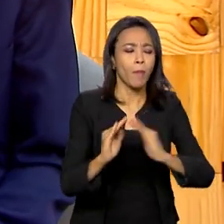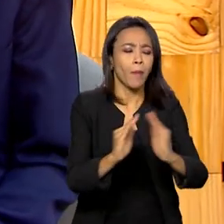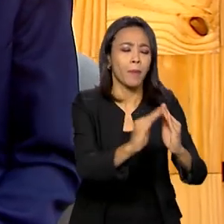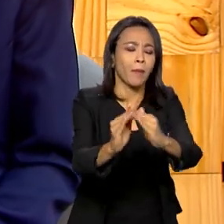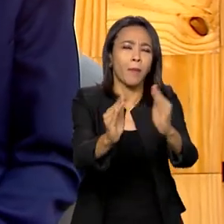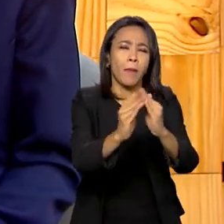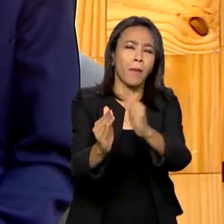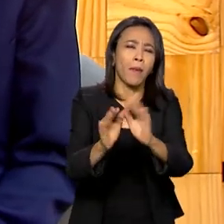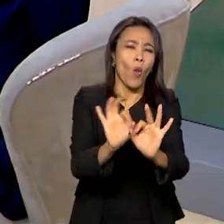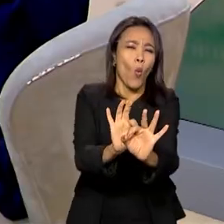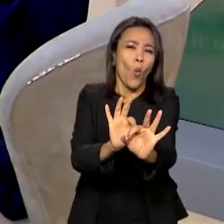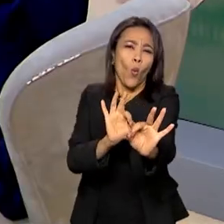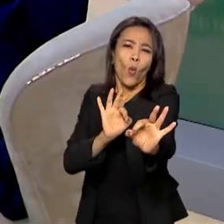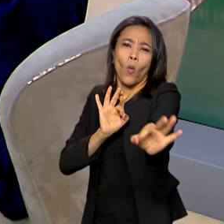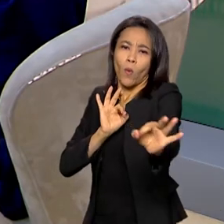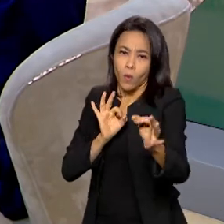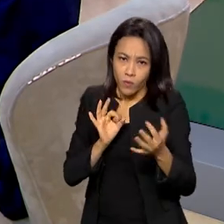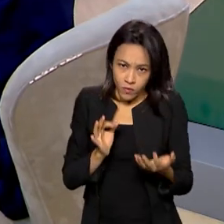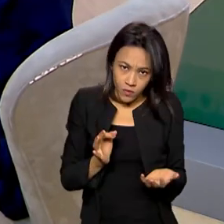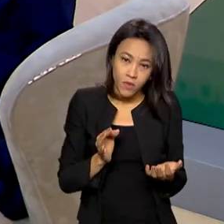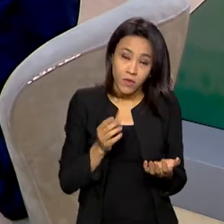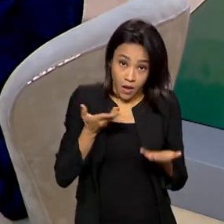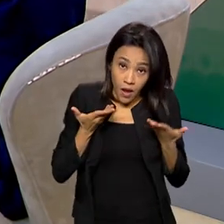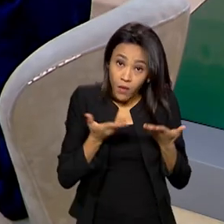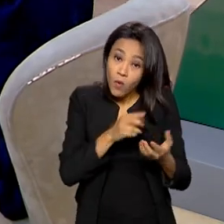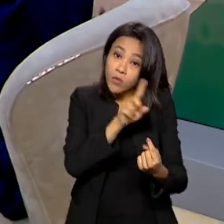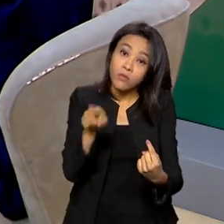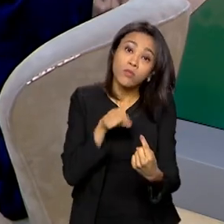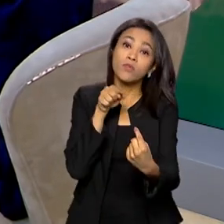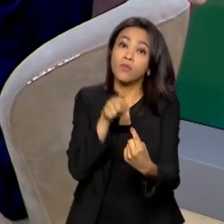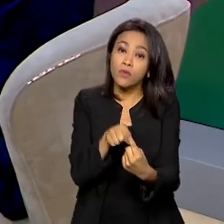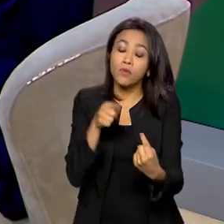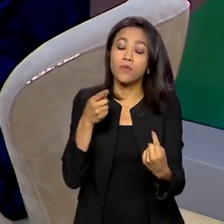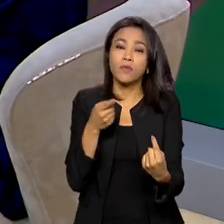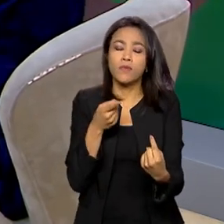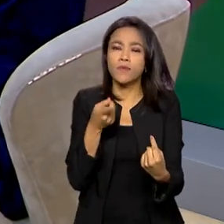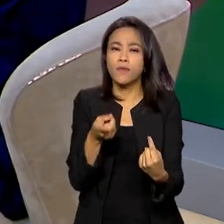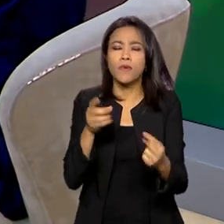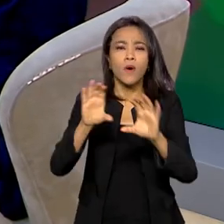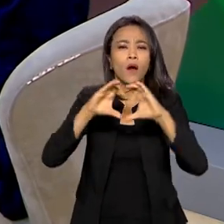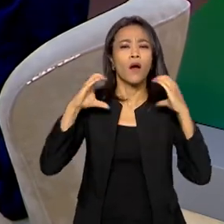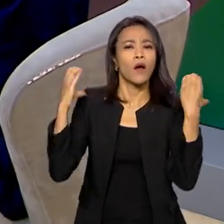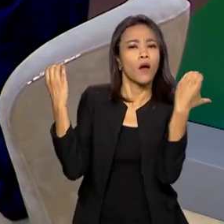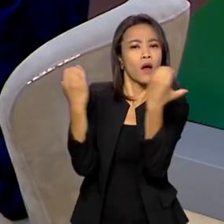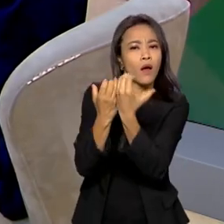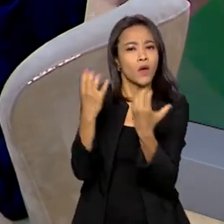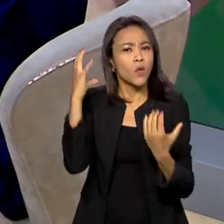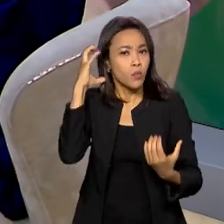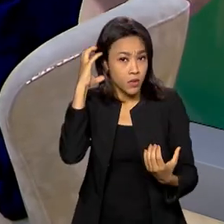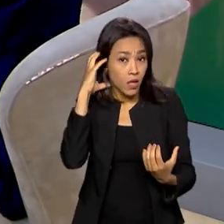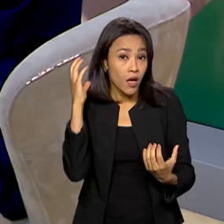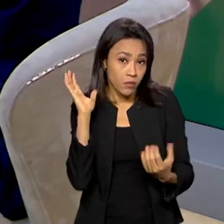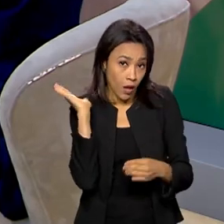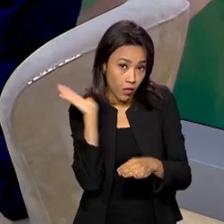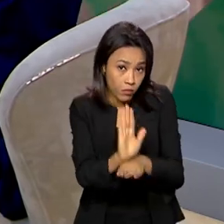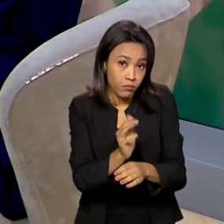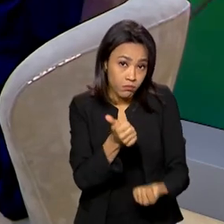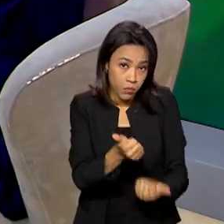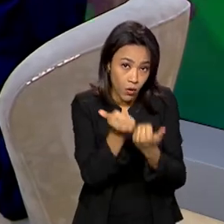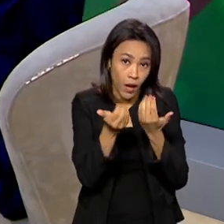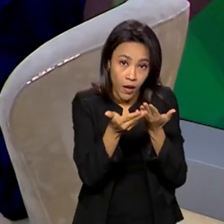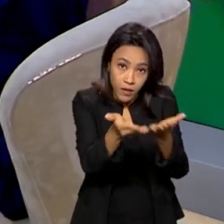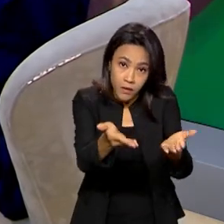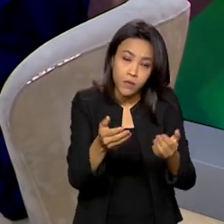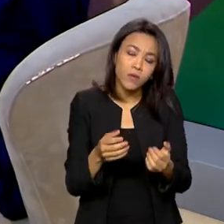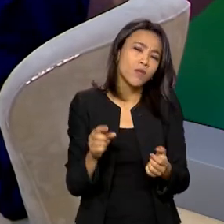que habitam regiões bem remotas. É com essa finalidade que foi introduzido esse conceito de rádio comunitária e no que ela